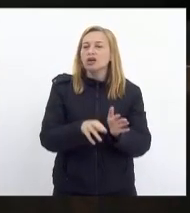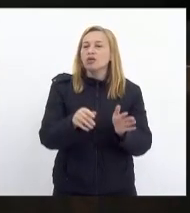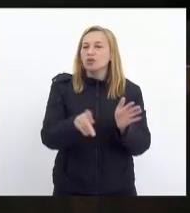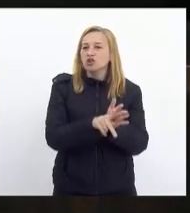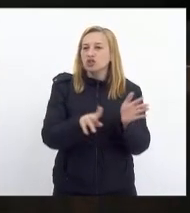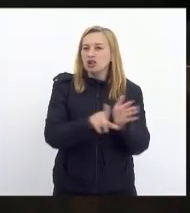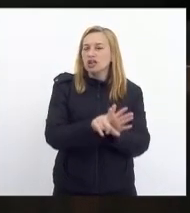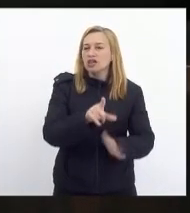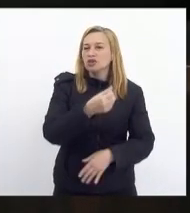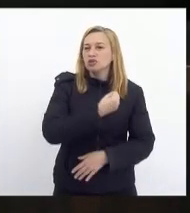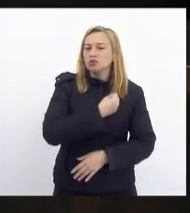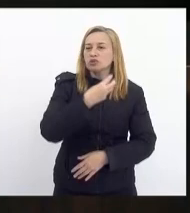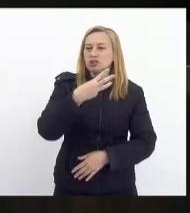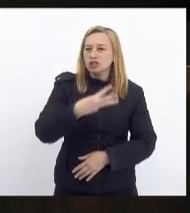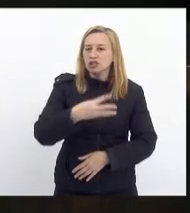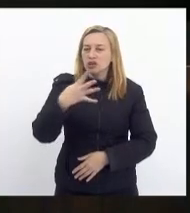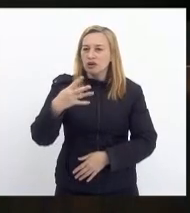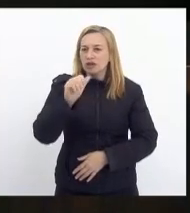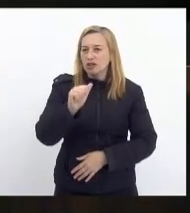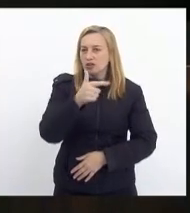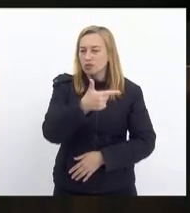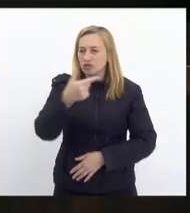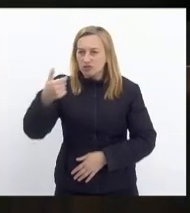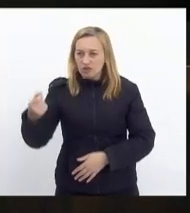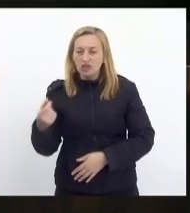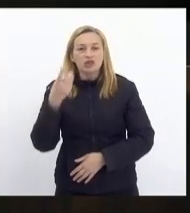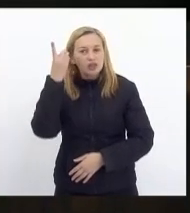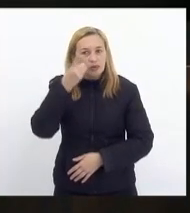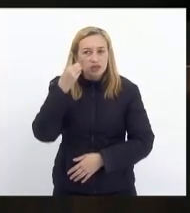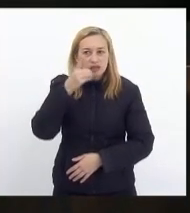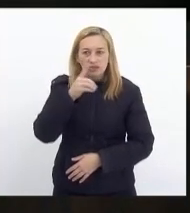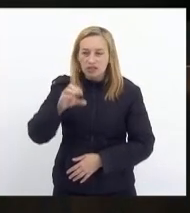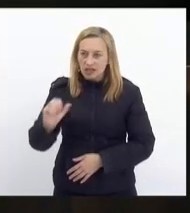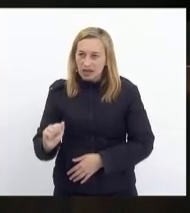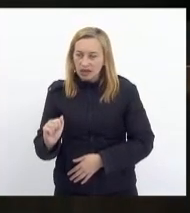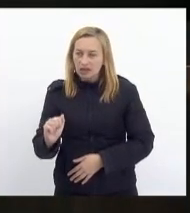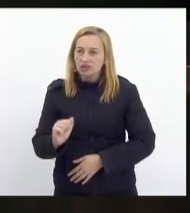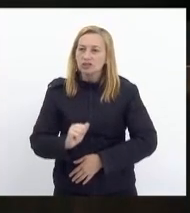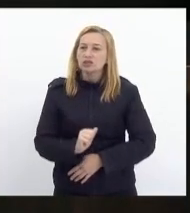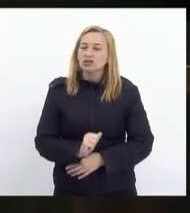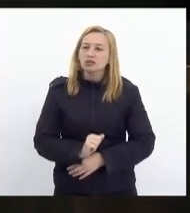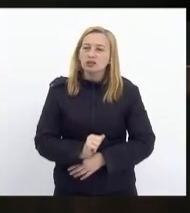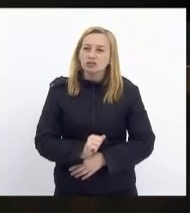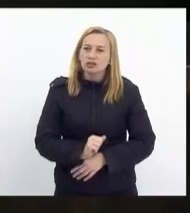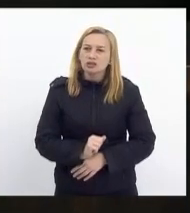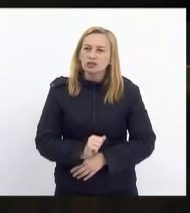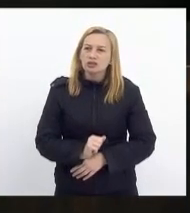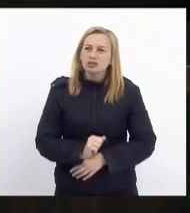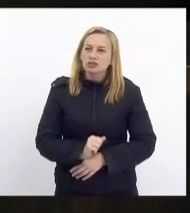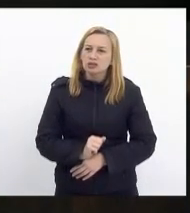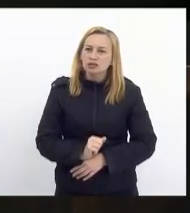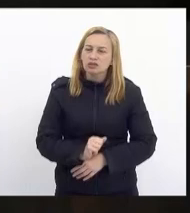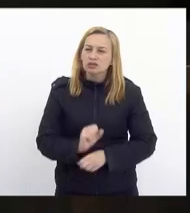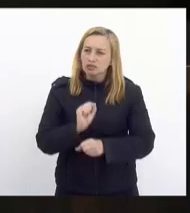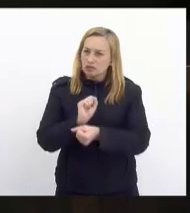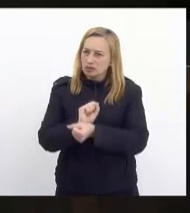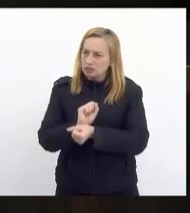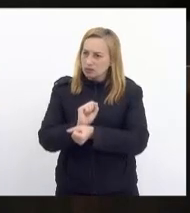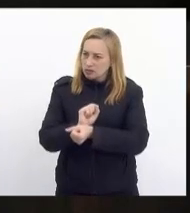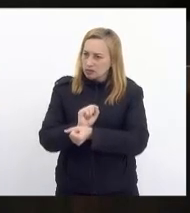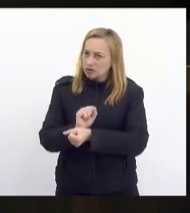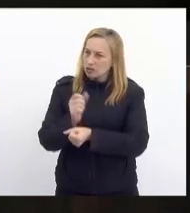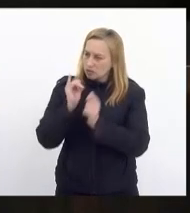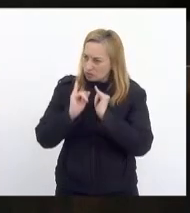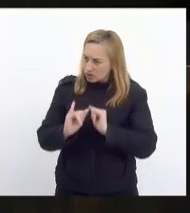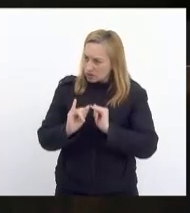3410-A de 2020, de autoria do deputado Renato Zaca, que dispõe sobre... Vendém, senhora presidenta. Assim que eu terminar